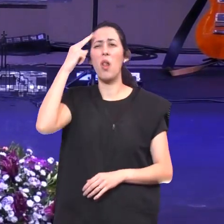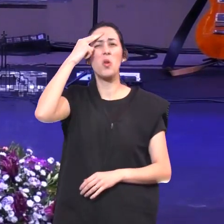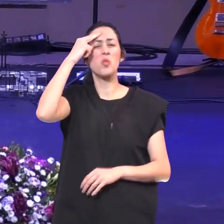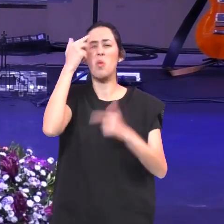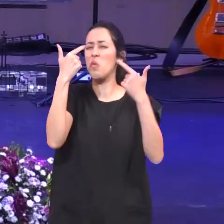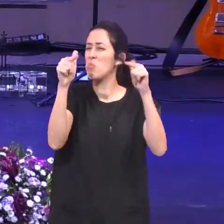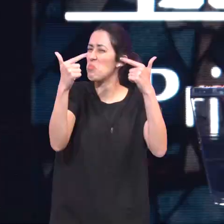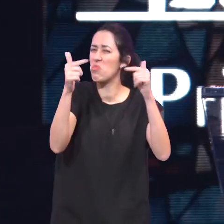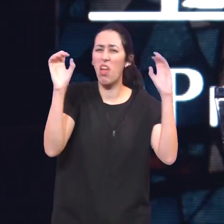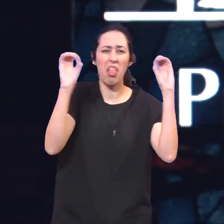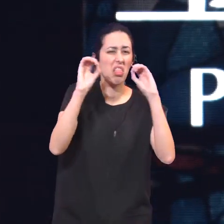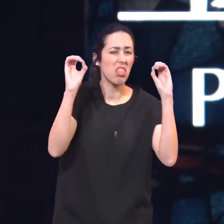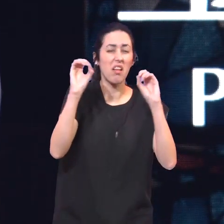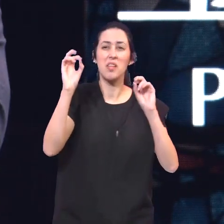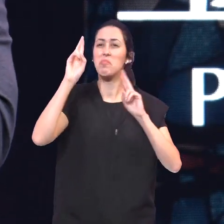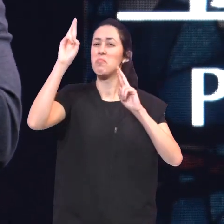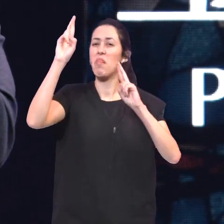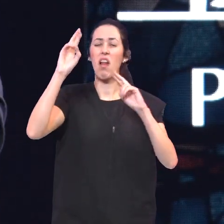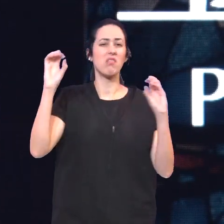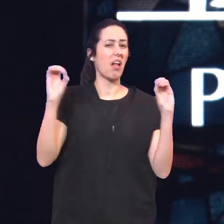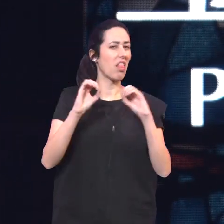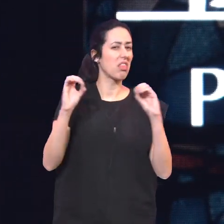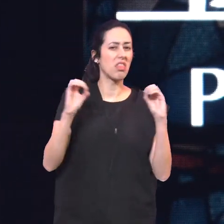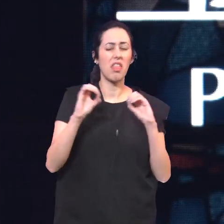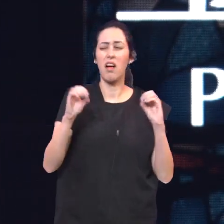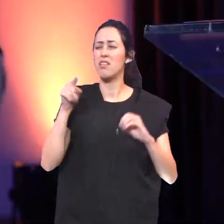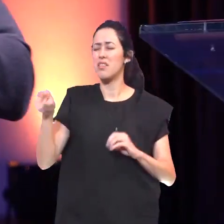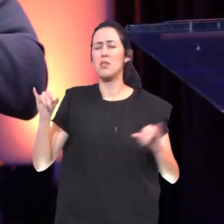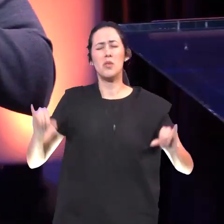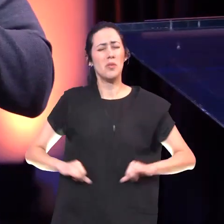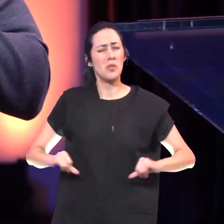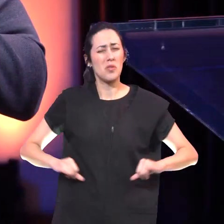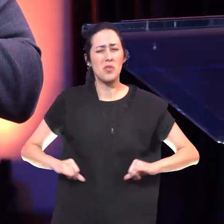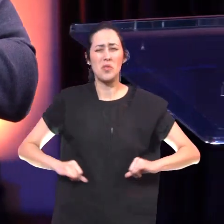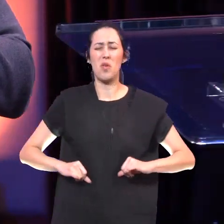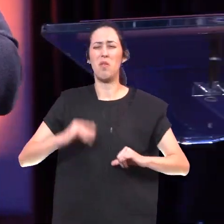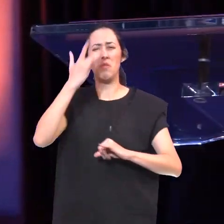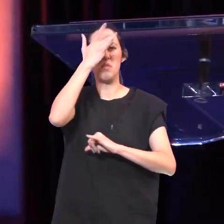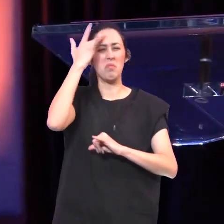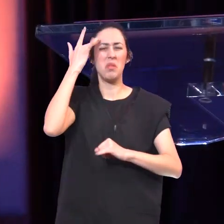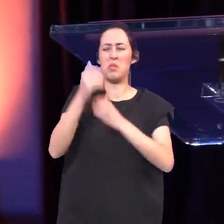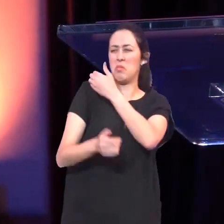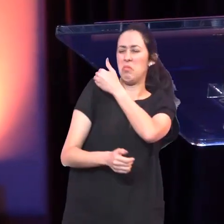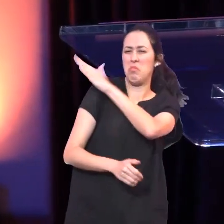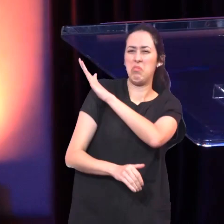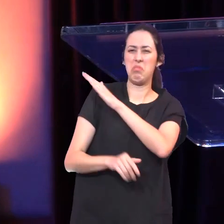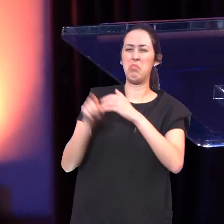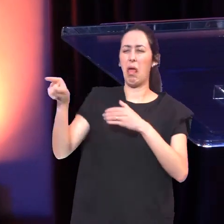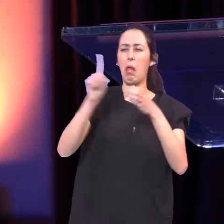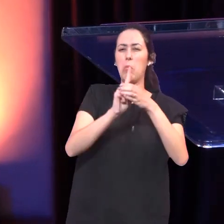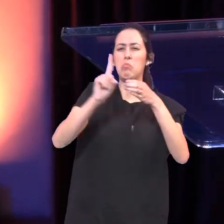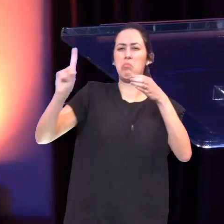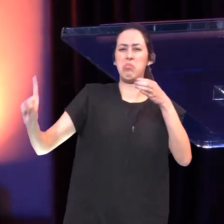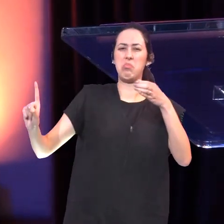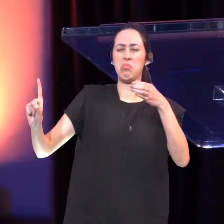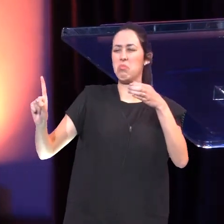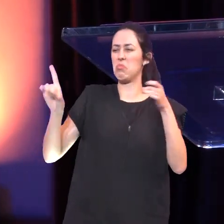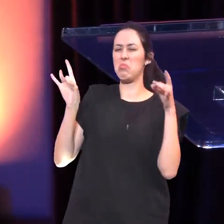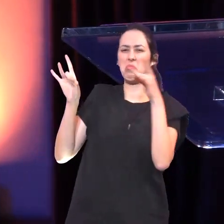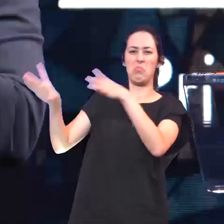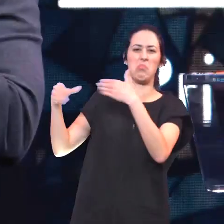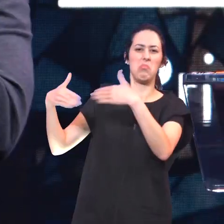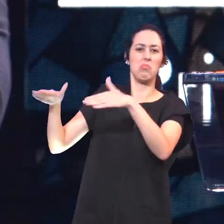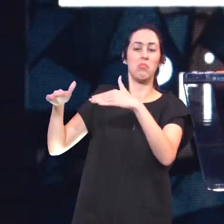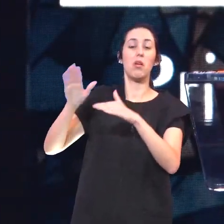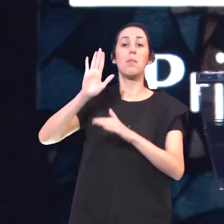projeto Ela estava sofrendo Vários tipos De segregação Por causa Desse sangramento Mas um dia